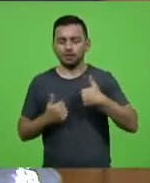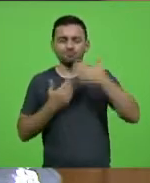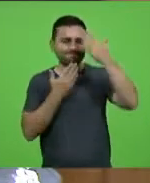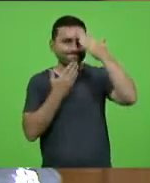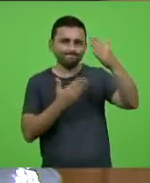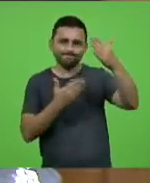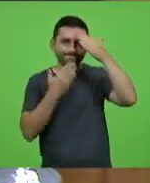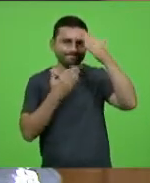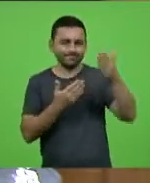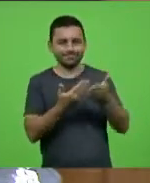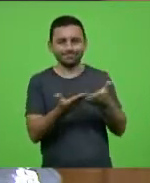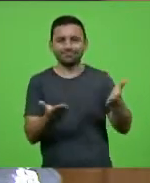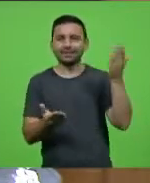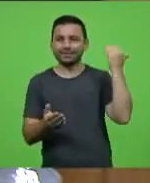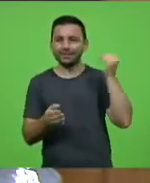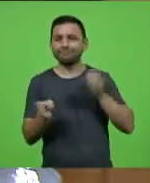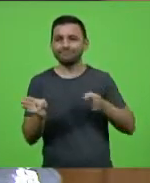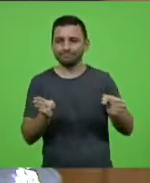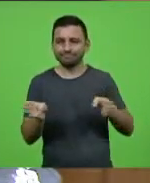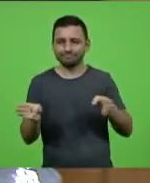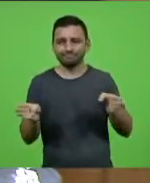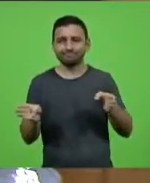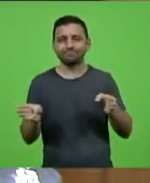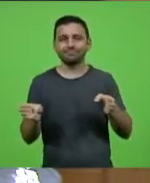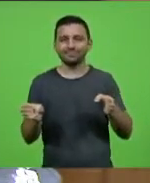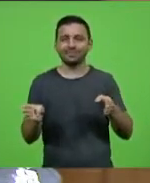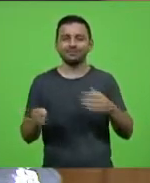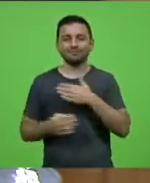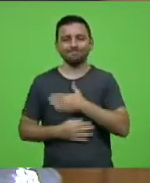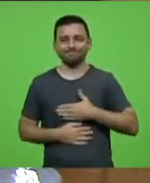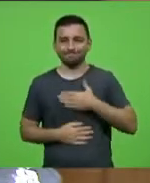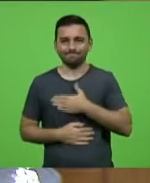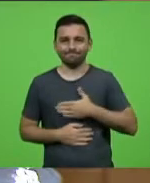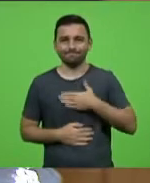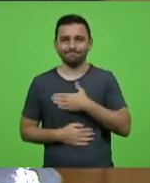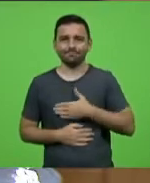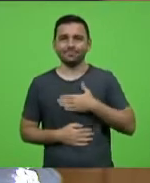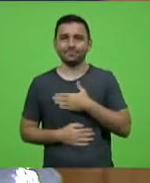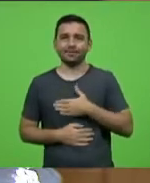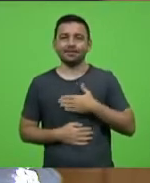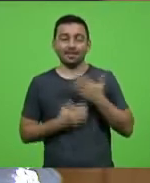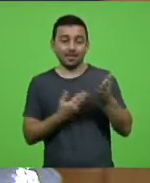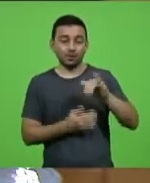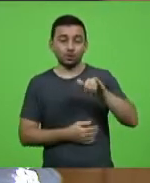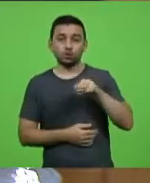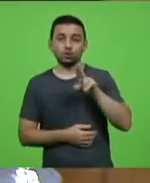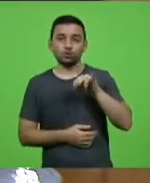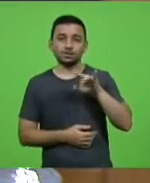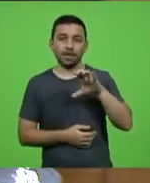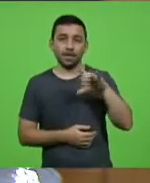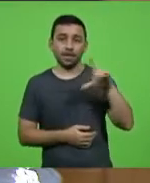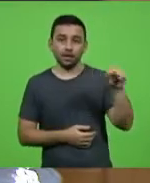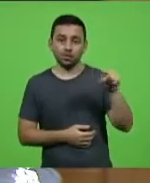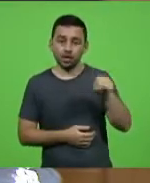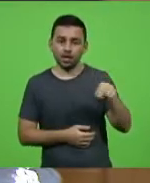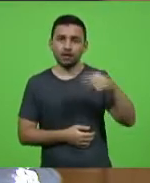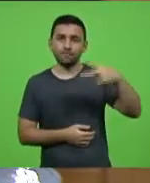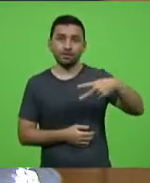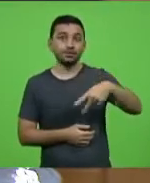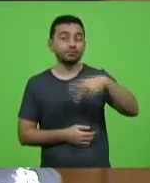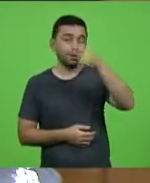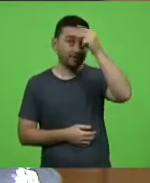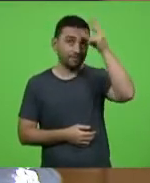por esse período já. Então, nós temos a satisfação de ter o Juscelio lá como nosso vice-prefeito